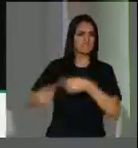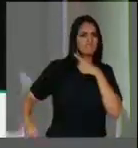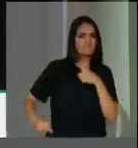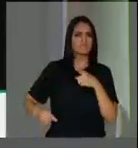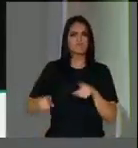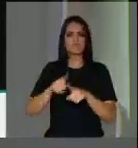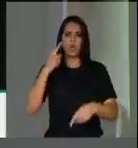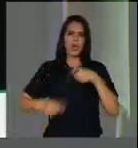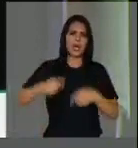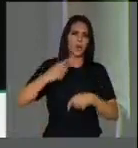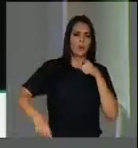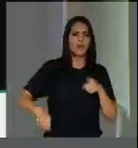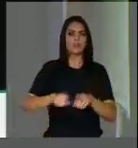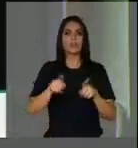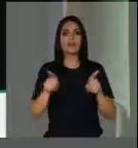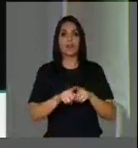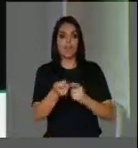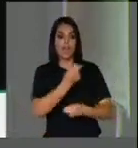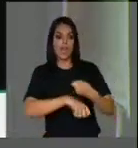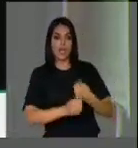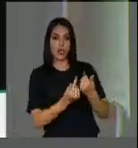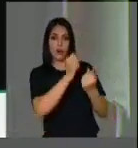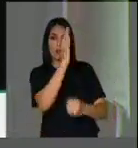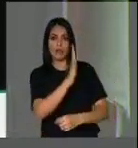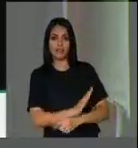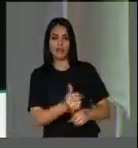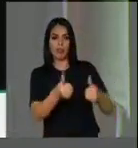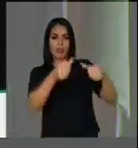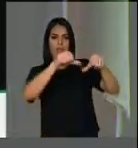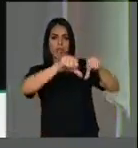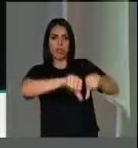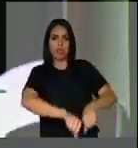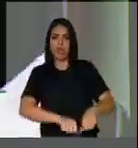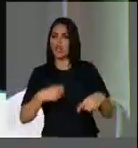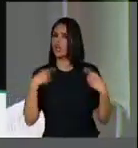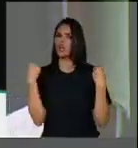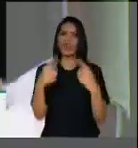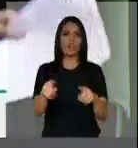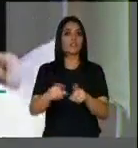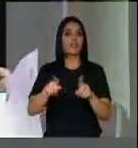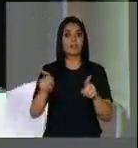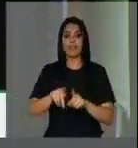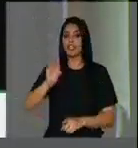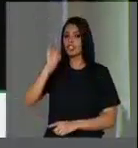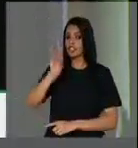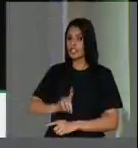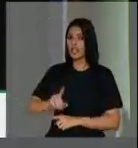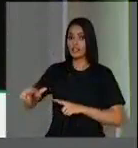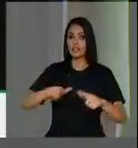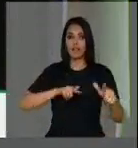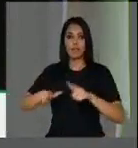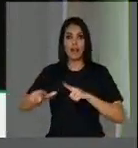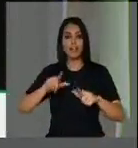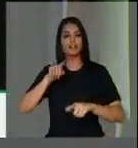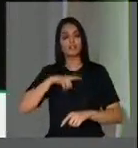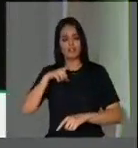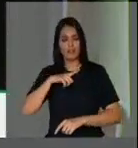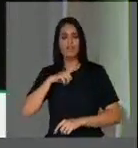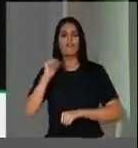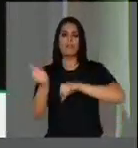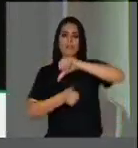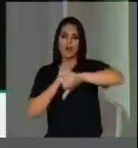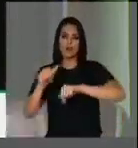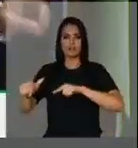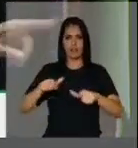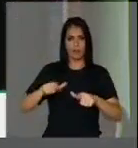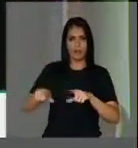da economia nacional, contra o desmonte dos direitos dos trabalhadores, em especial a reforma trabalhista e a reforma